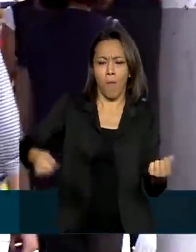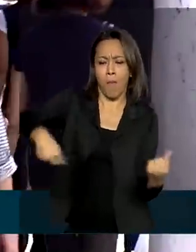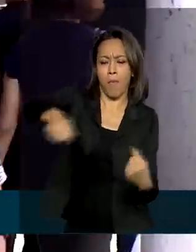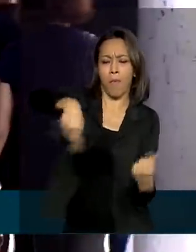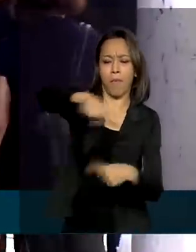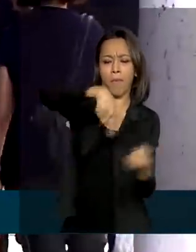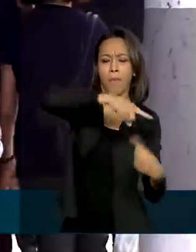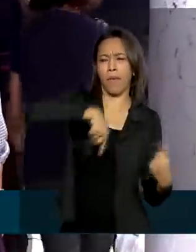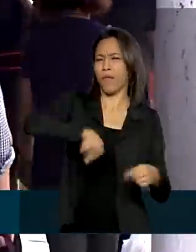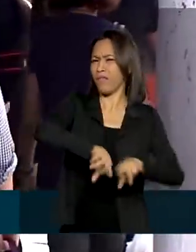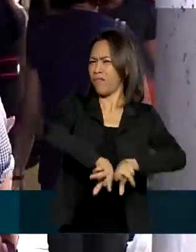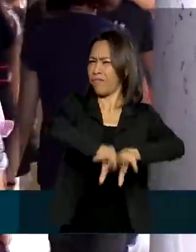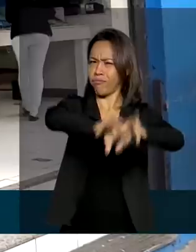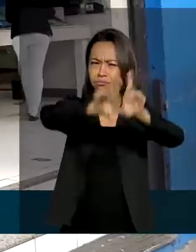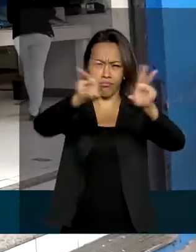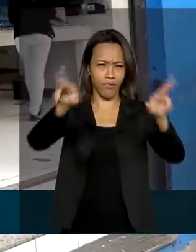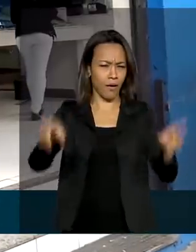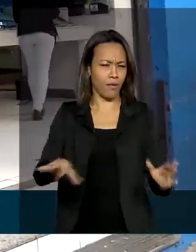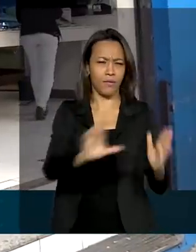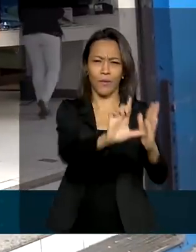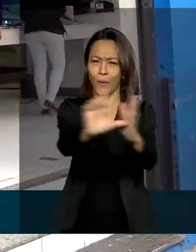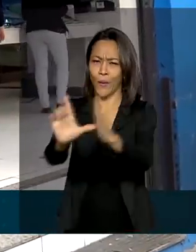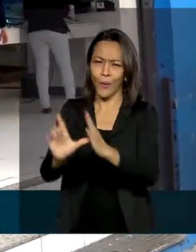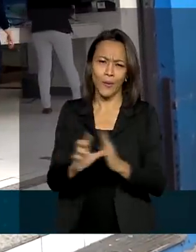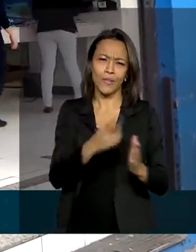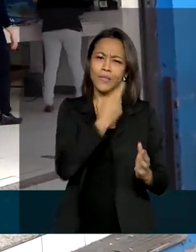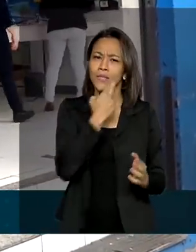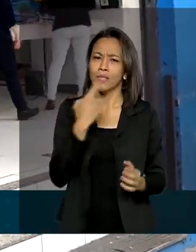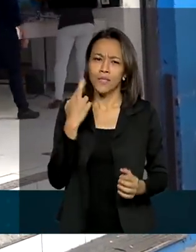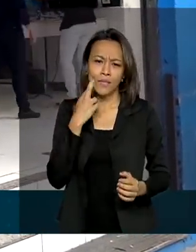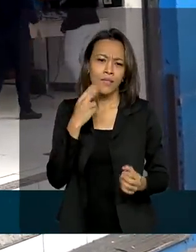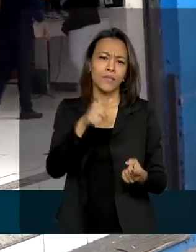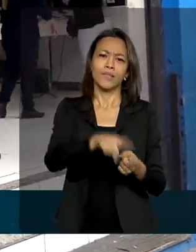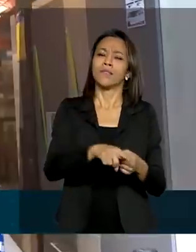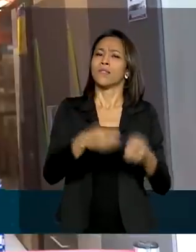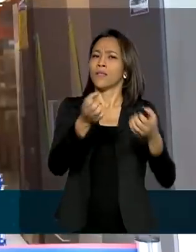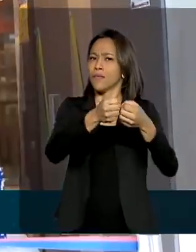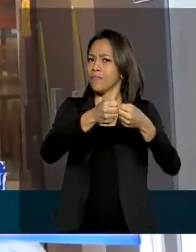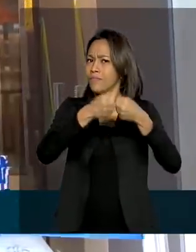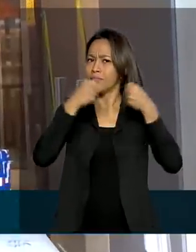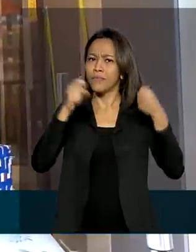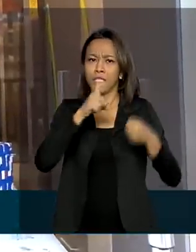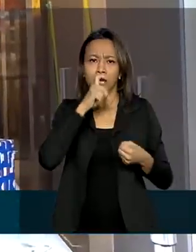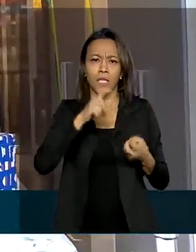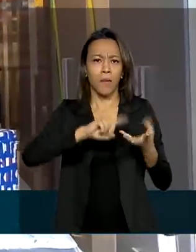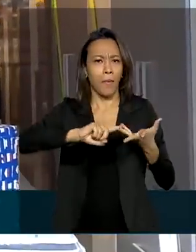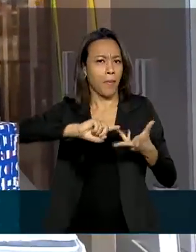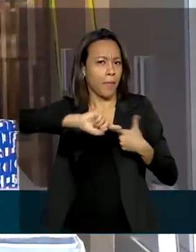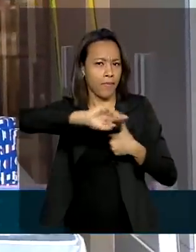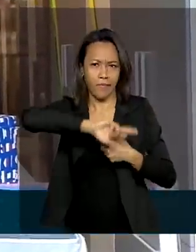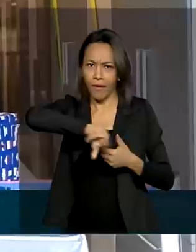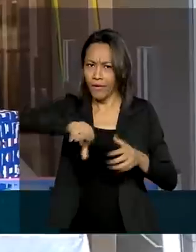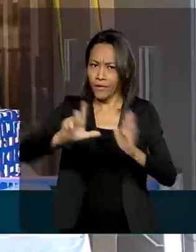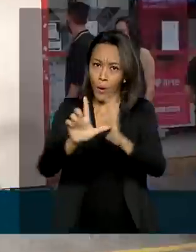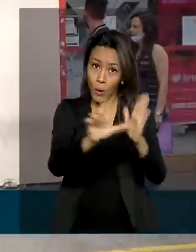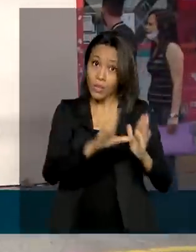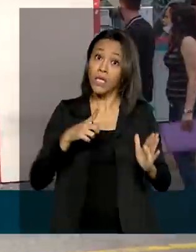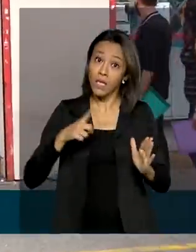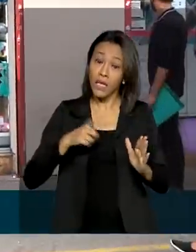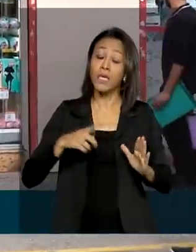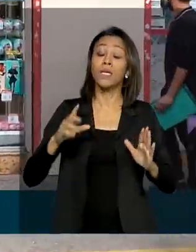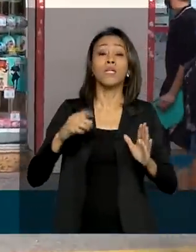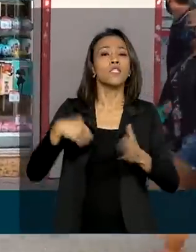de diferentes setores, como alimentação, eletrônicos e eletrodomésticos, que oferecem descontos e promoções